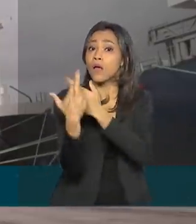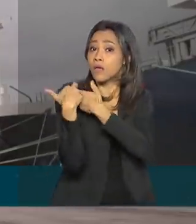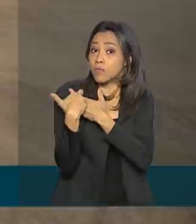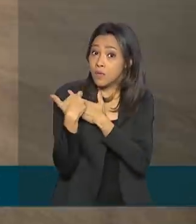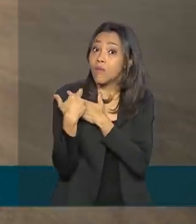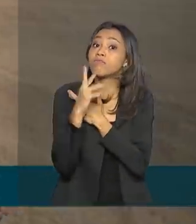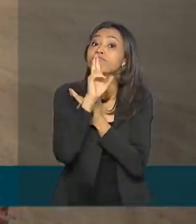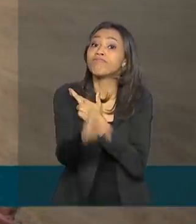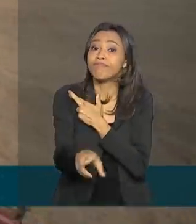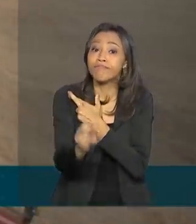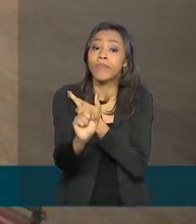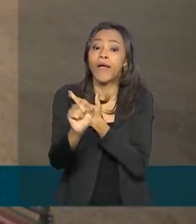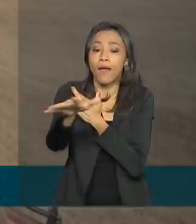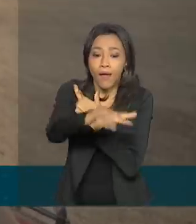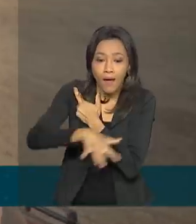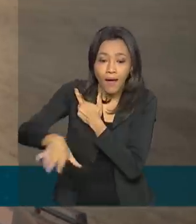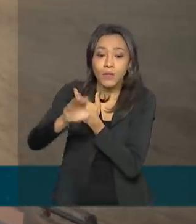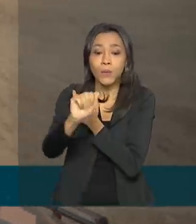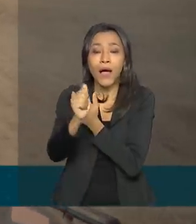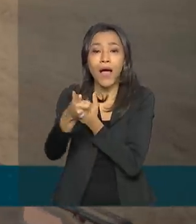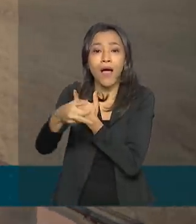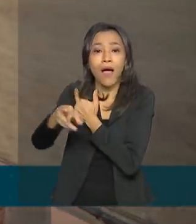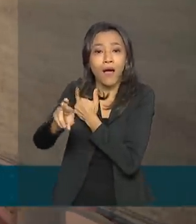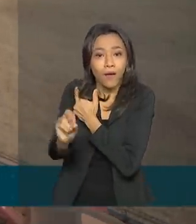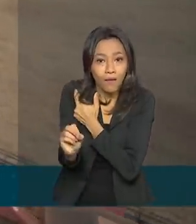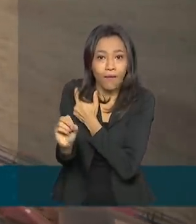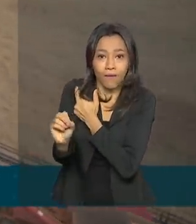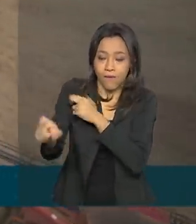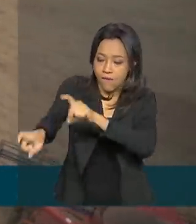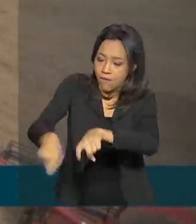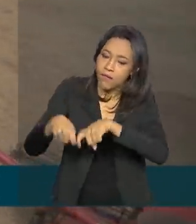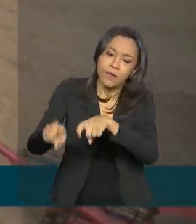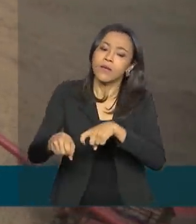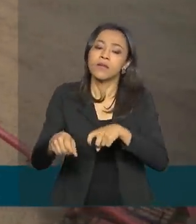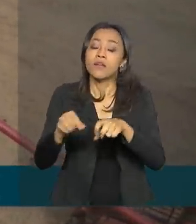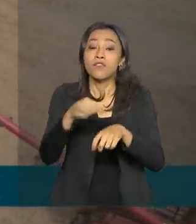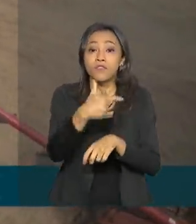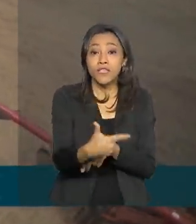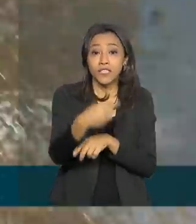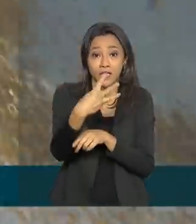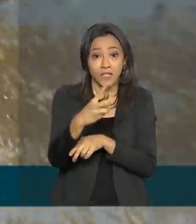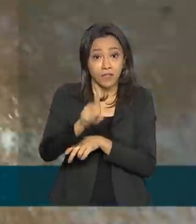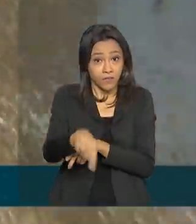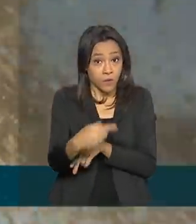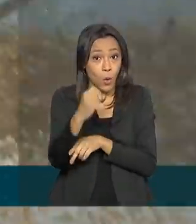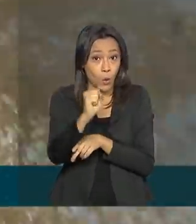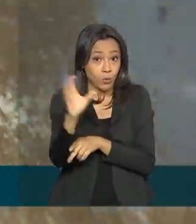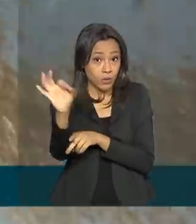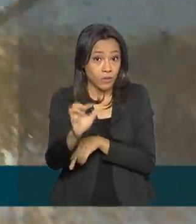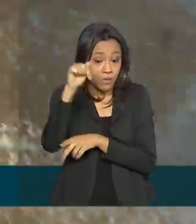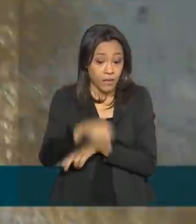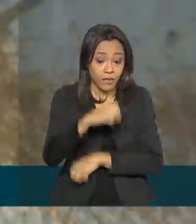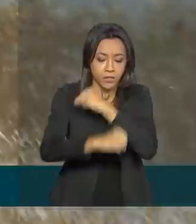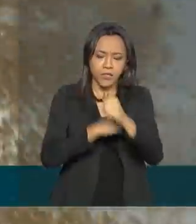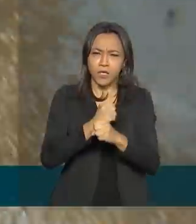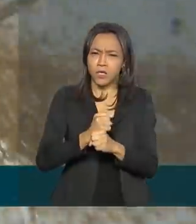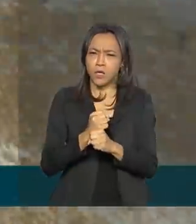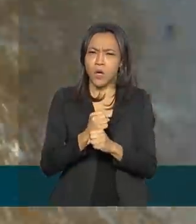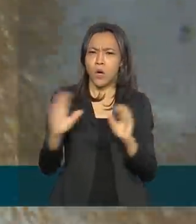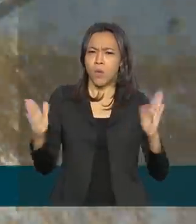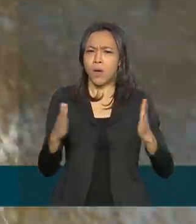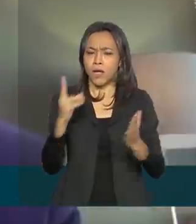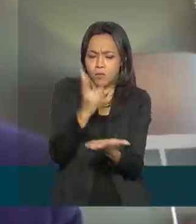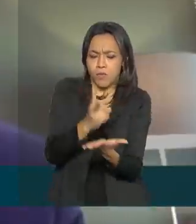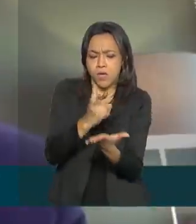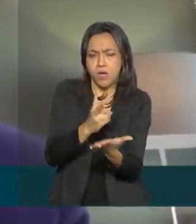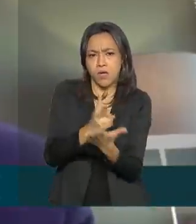este resultado é o agronegócio, que teve crescimento de 23,8% este ano, comparado ao mesmo período do ano